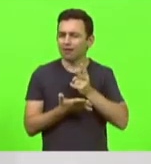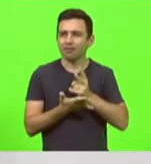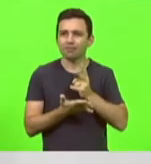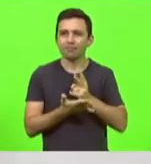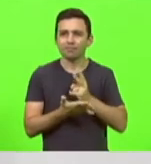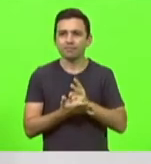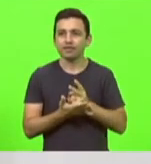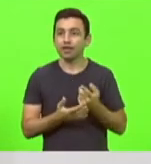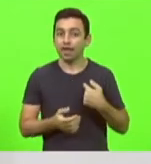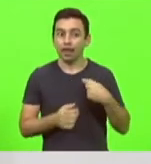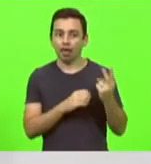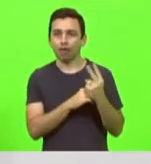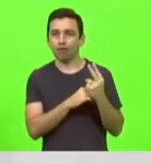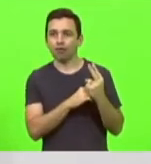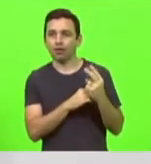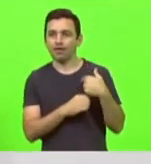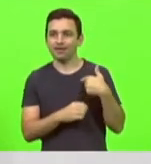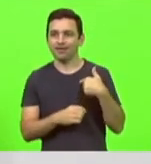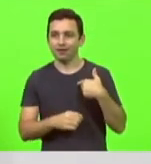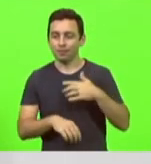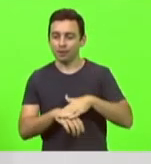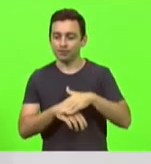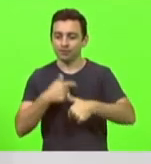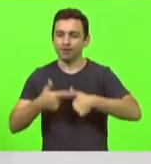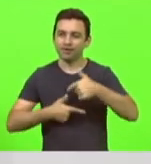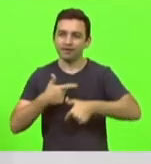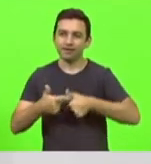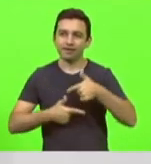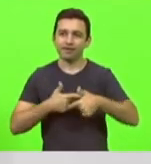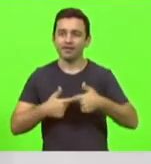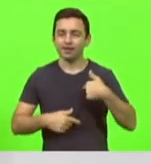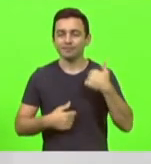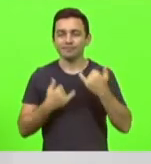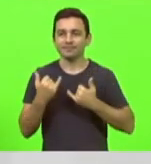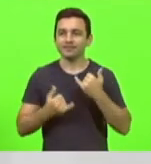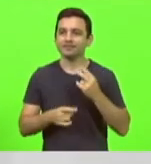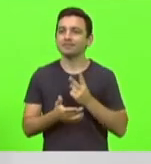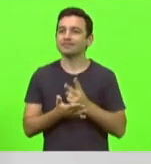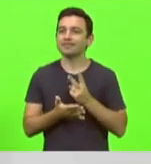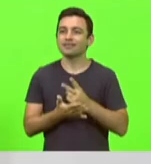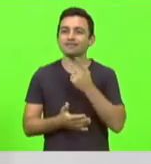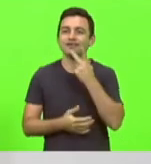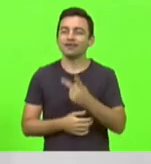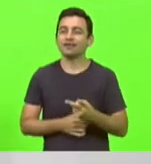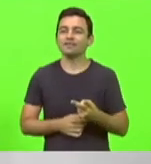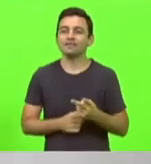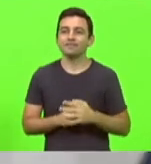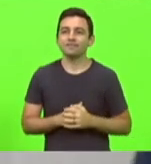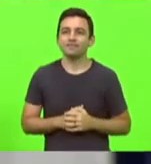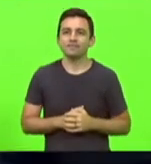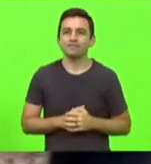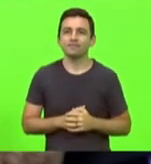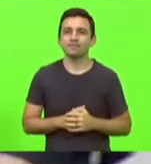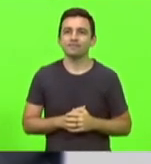fiscaliza a minha atuação. Eu sempre brinco com o deputado Fernando Kern, Titon,